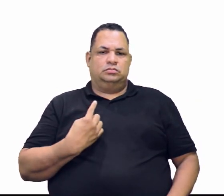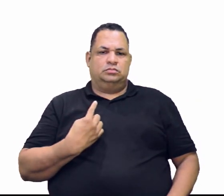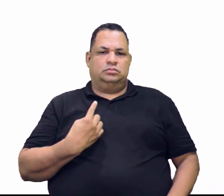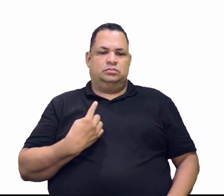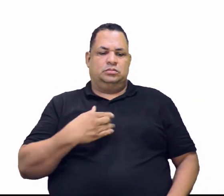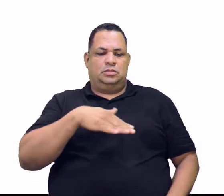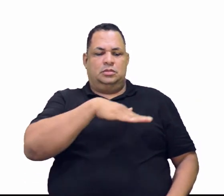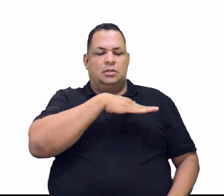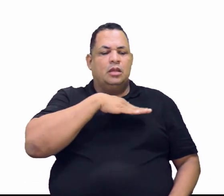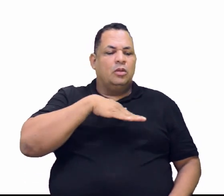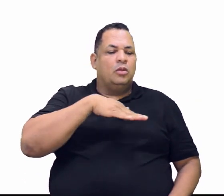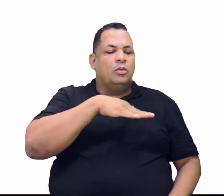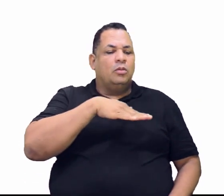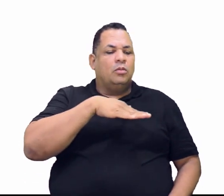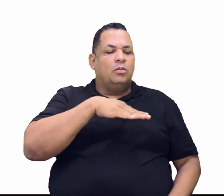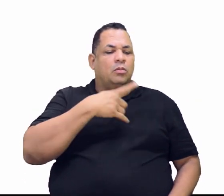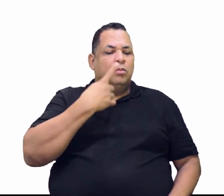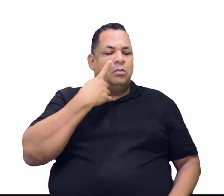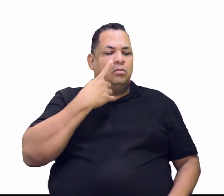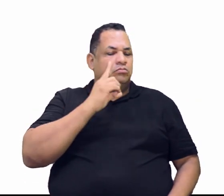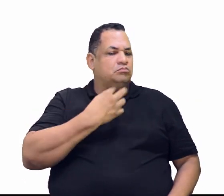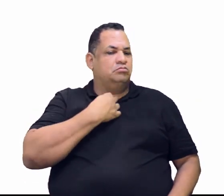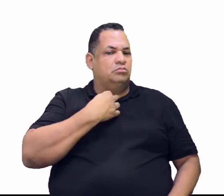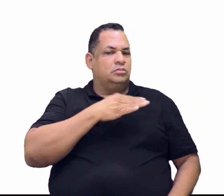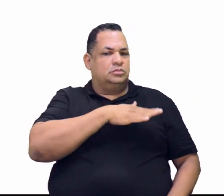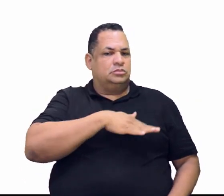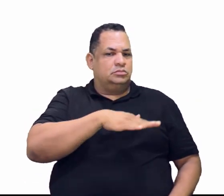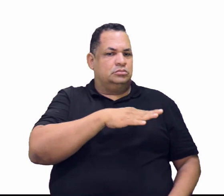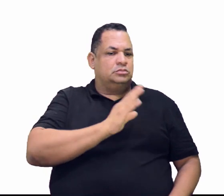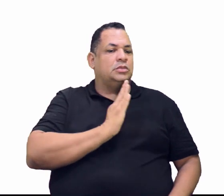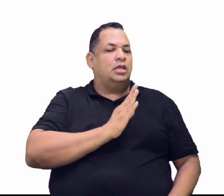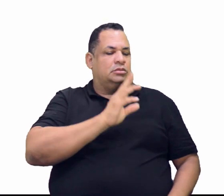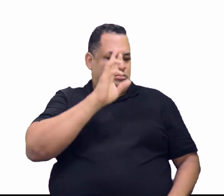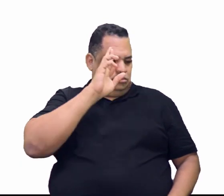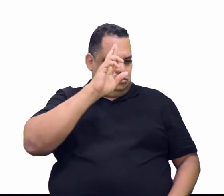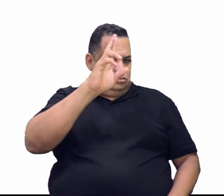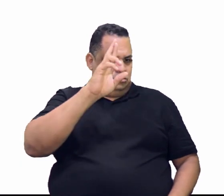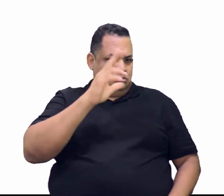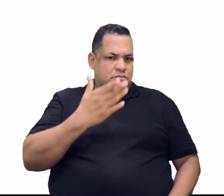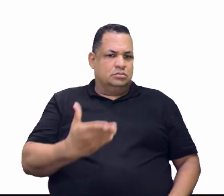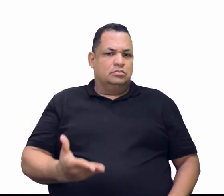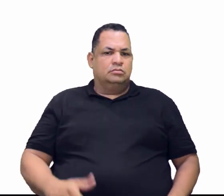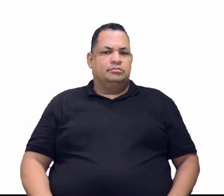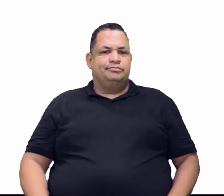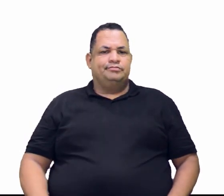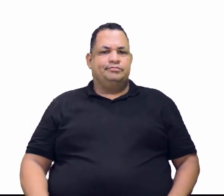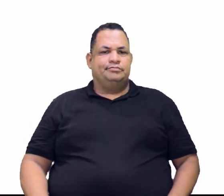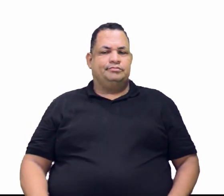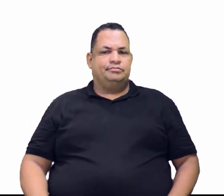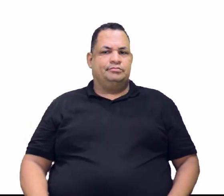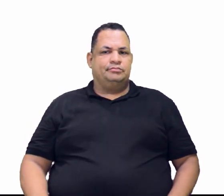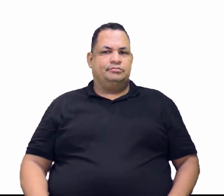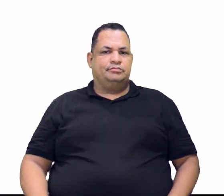ele estava numa área garimpando. Opa, pode ficar aqui não. Por quê? Essa terra aqui tem dono. Aí os caras